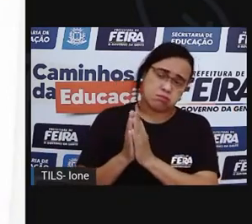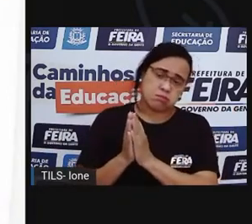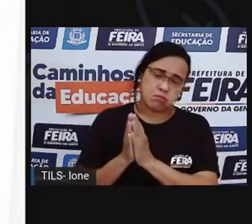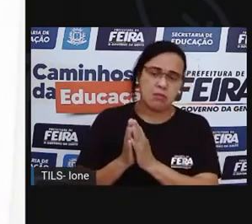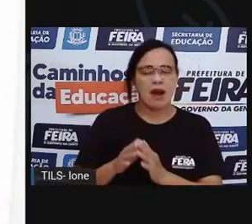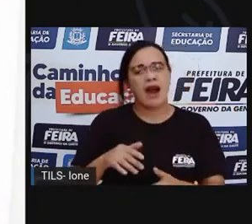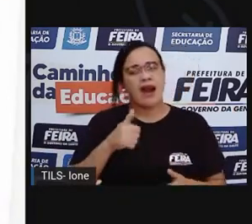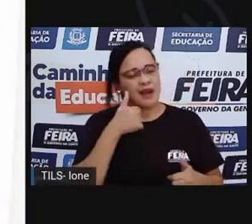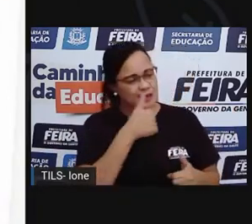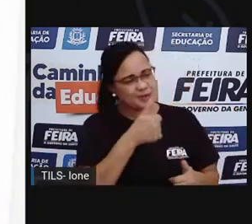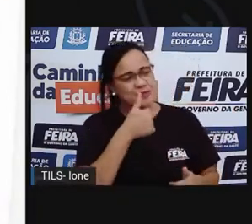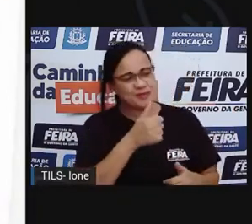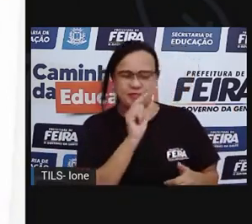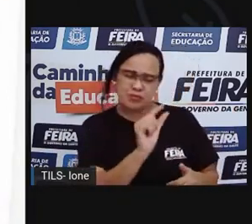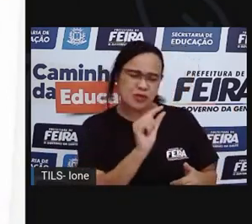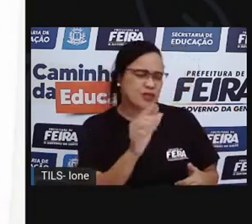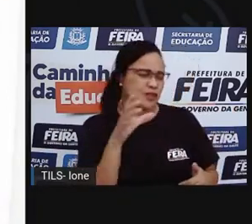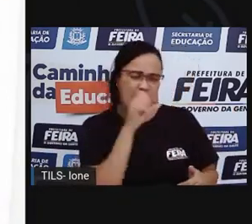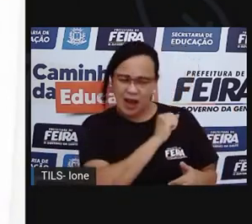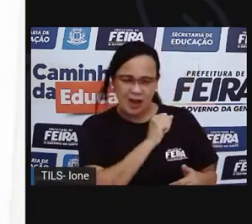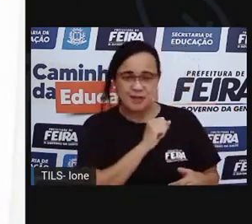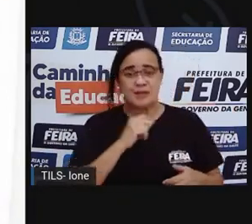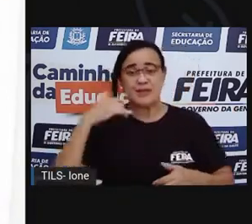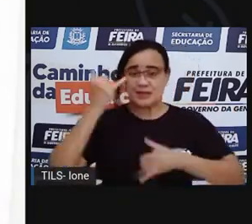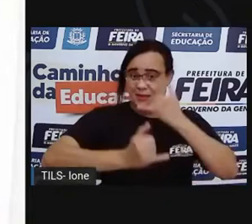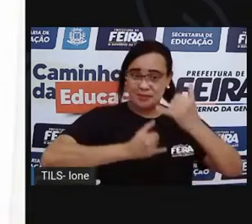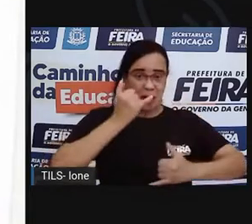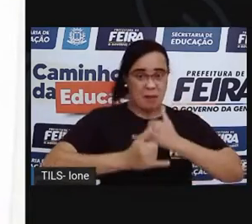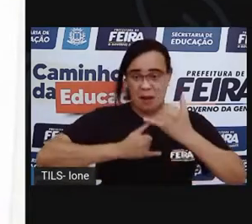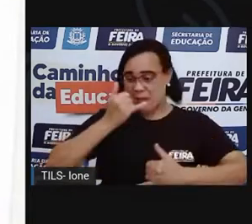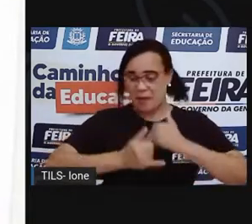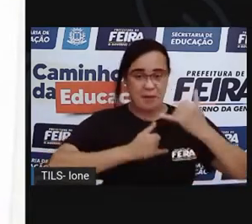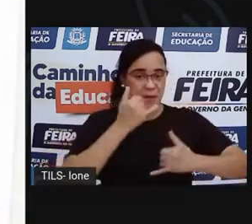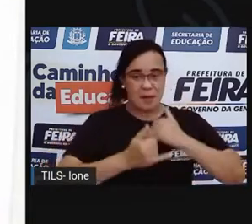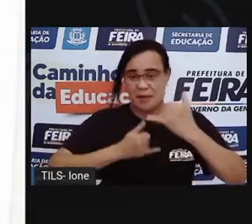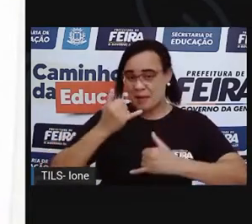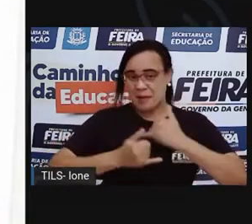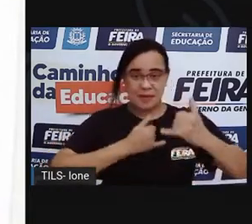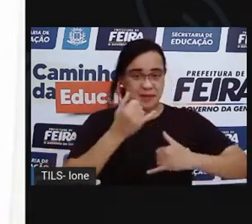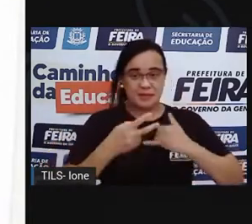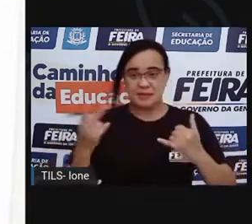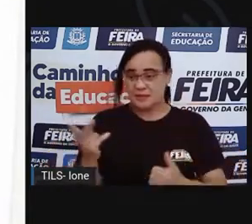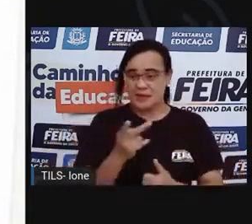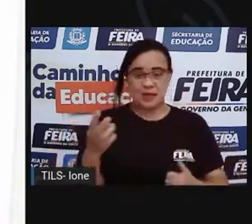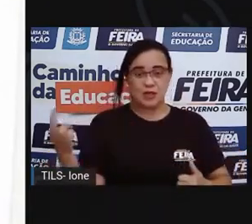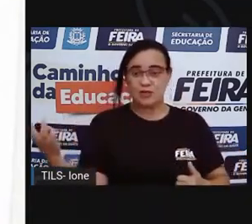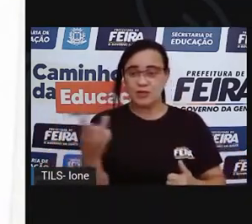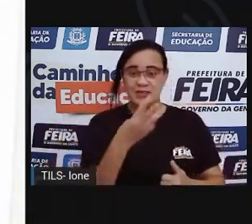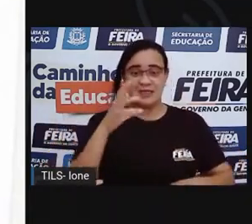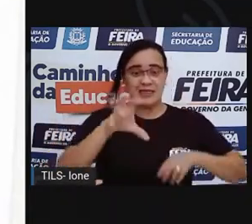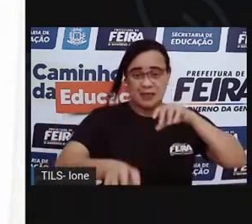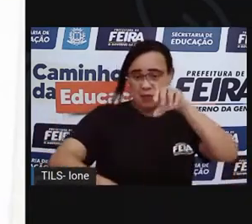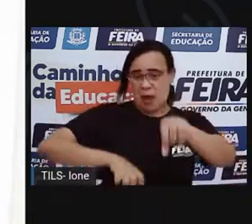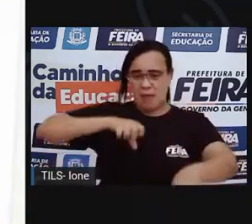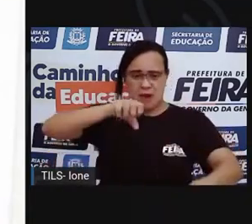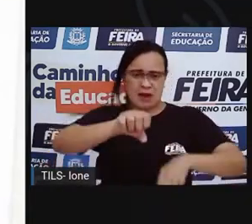só um pouquinho. E eles se divertiram a valer em cima da magrela. Olha